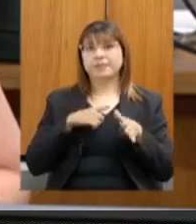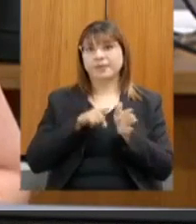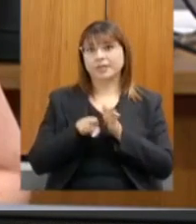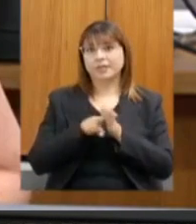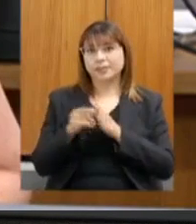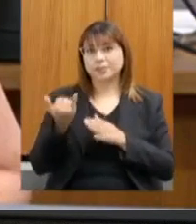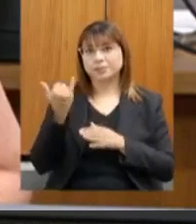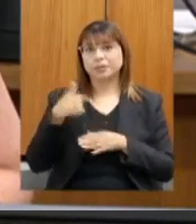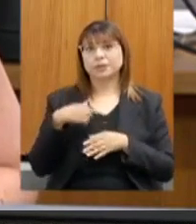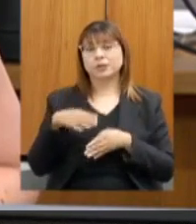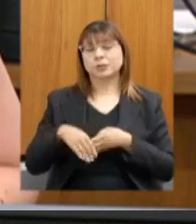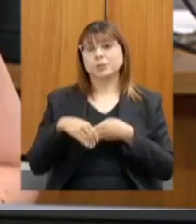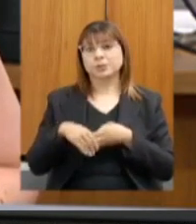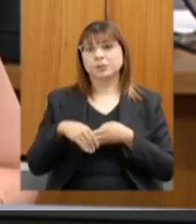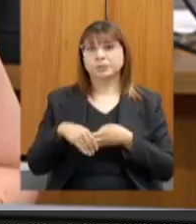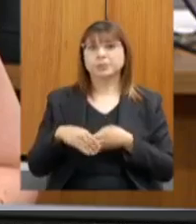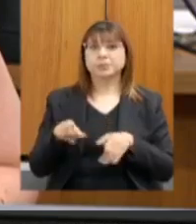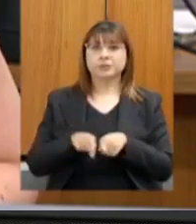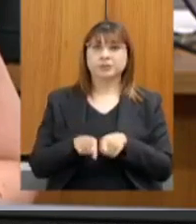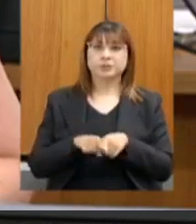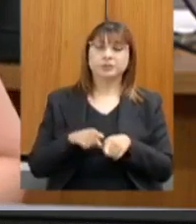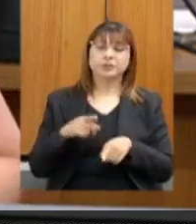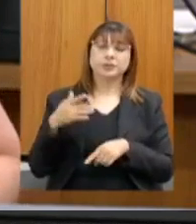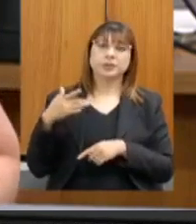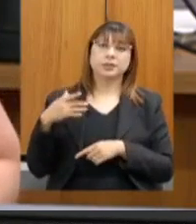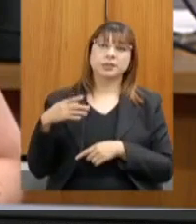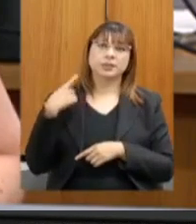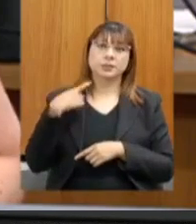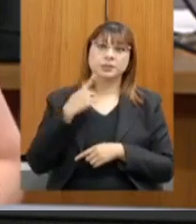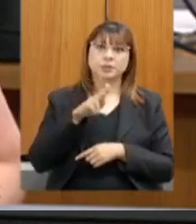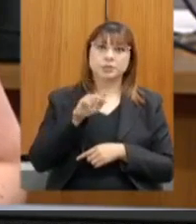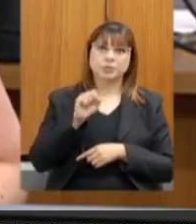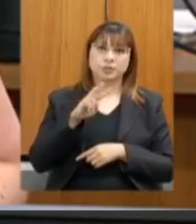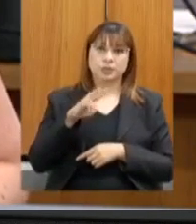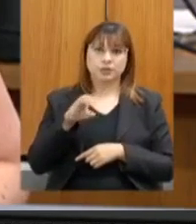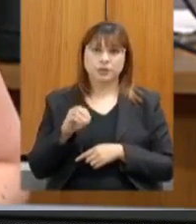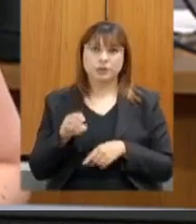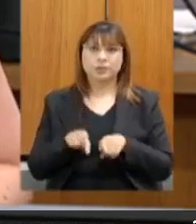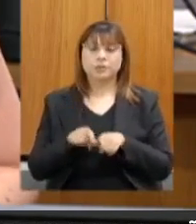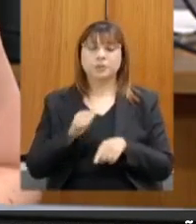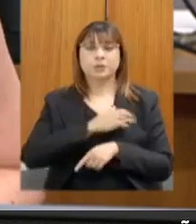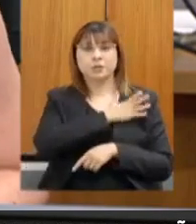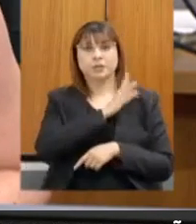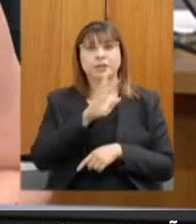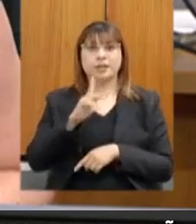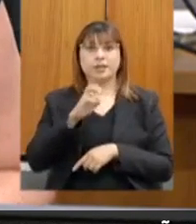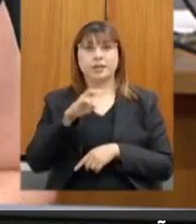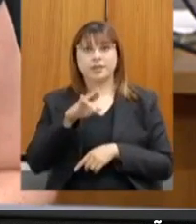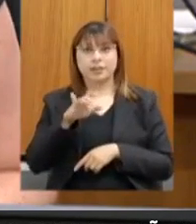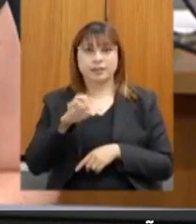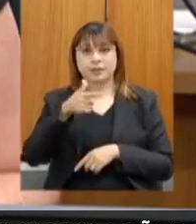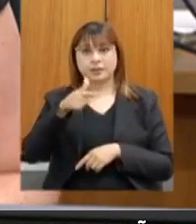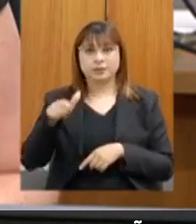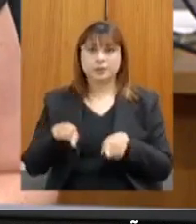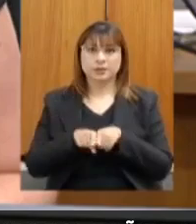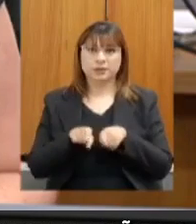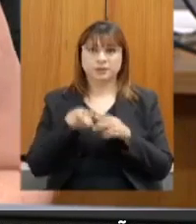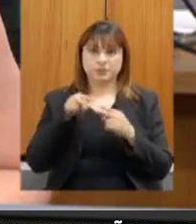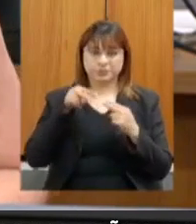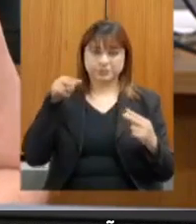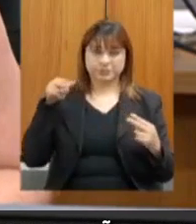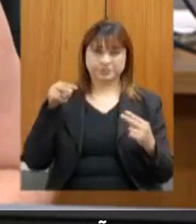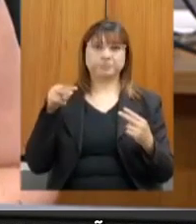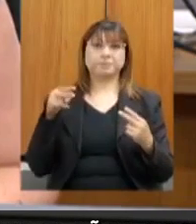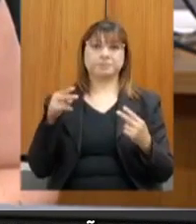aproveito para cumprimentar o deputado Gustavo Santana, o deputado Coronel Henrique e a todos que também nos acompanham de forma